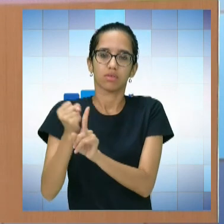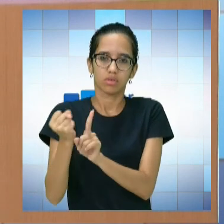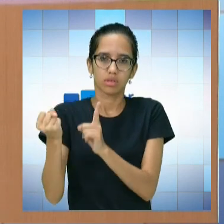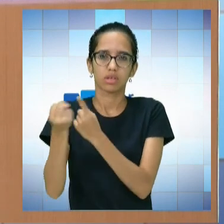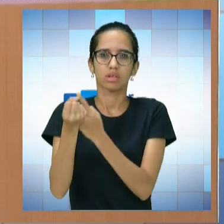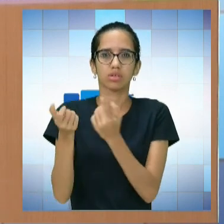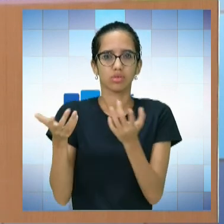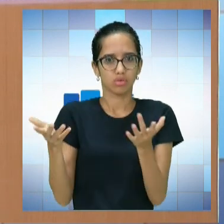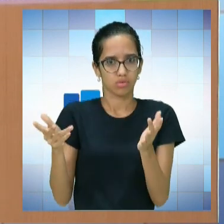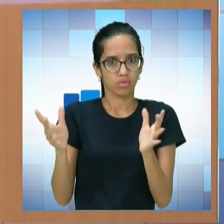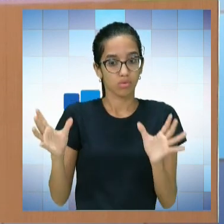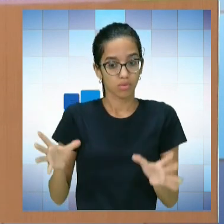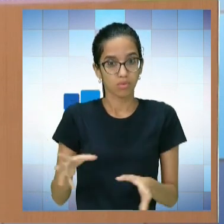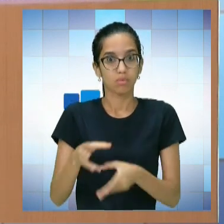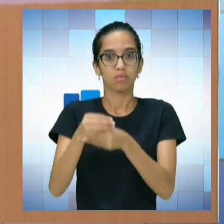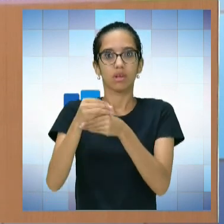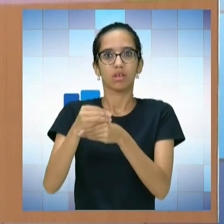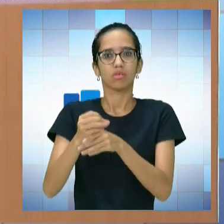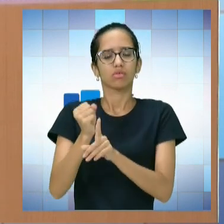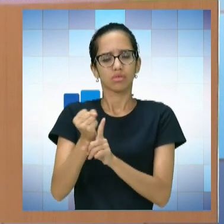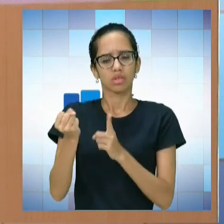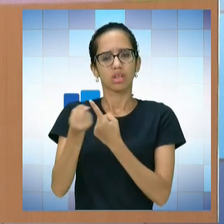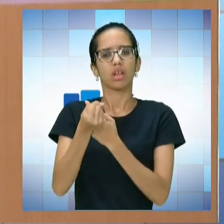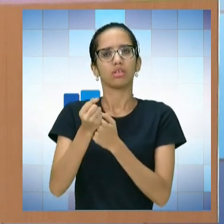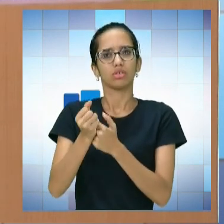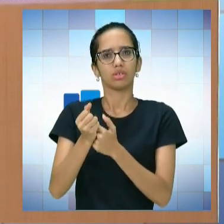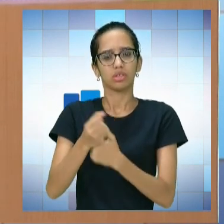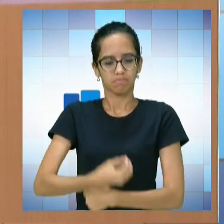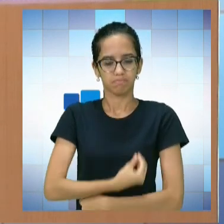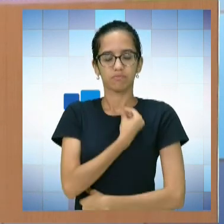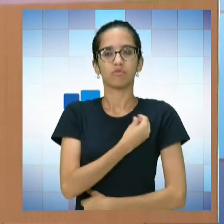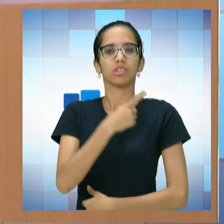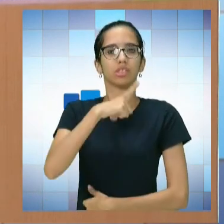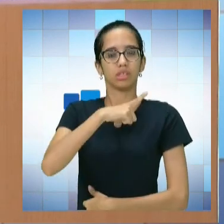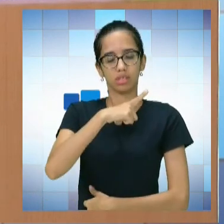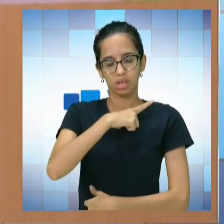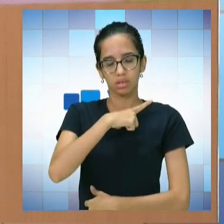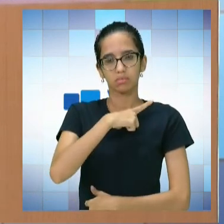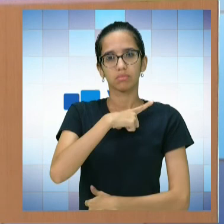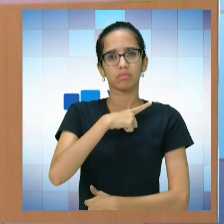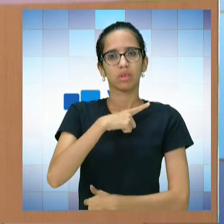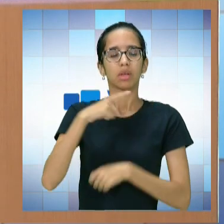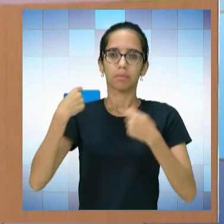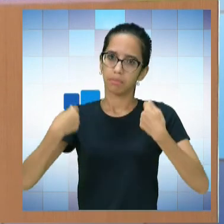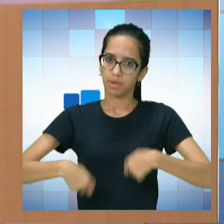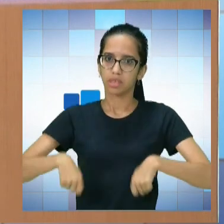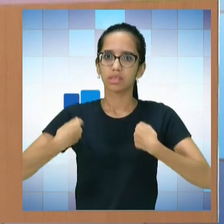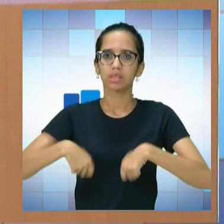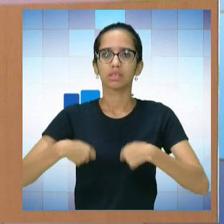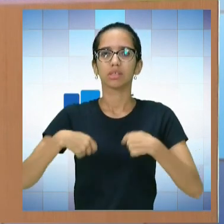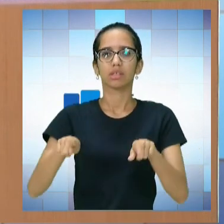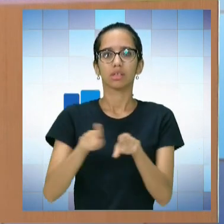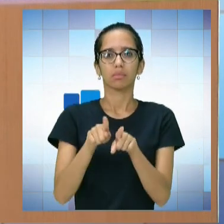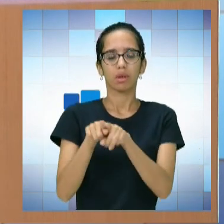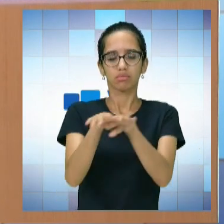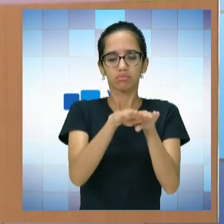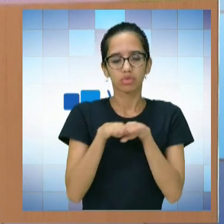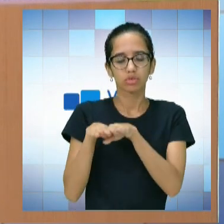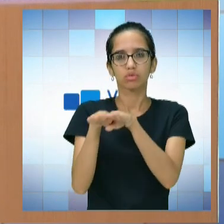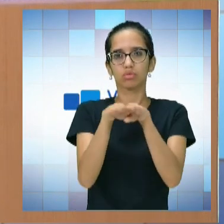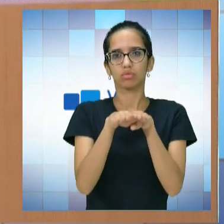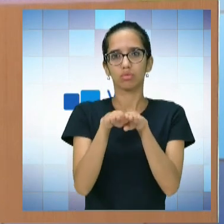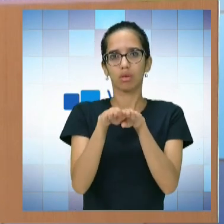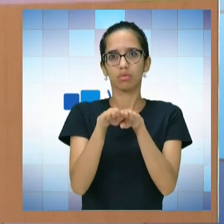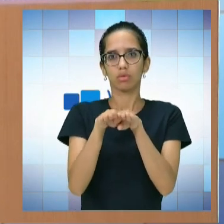de uma sociedade atuante e para que sejamos atuantes vai ser necessário oportunidade. Que Deus